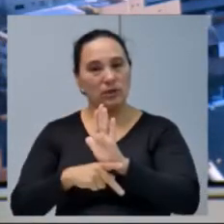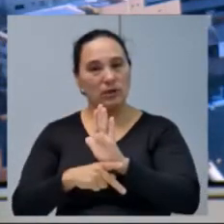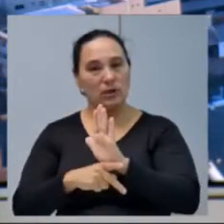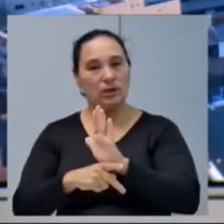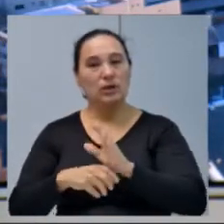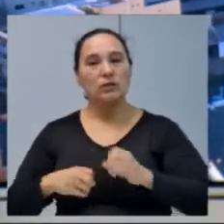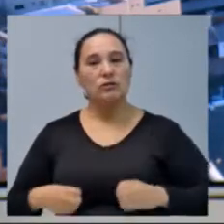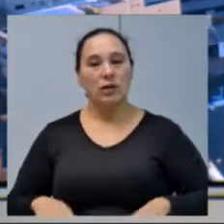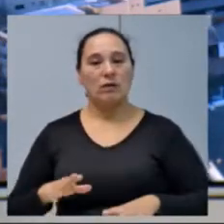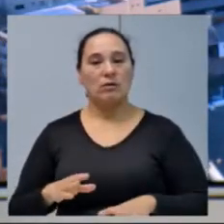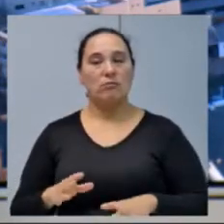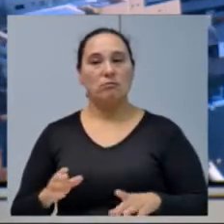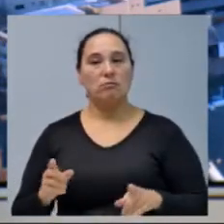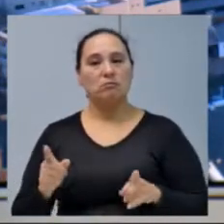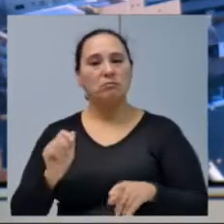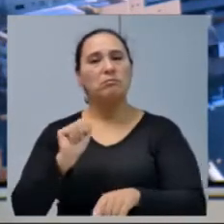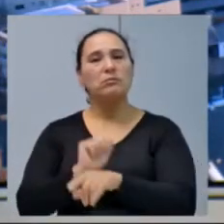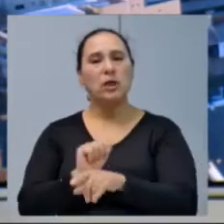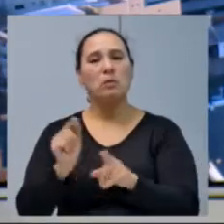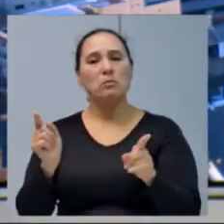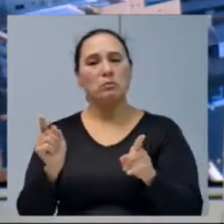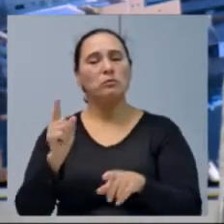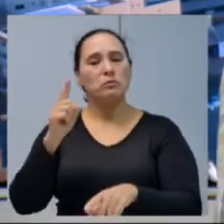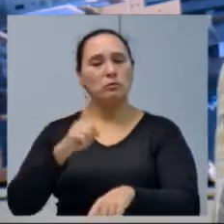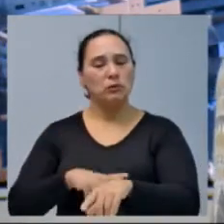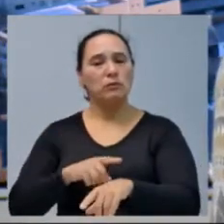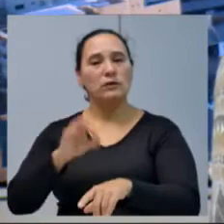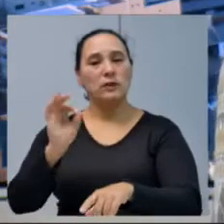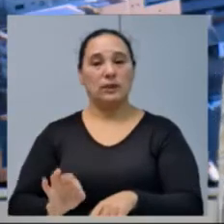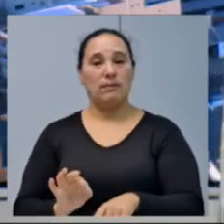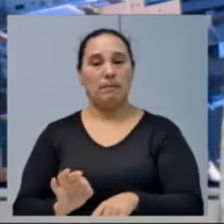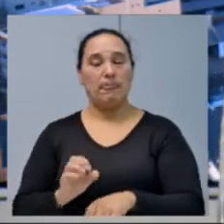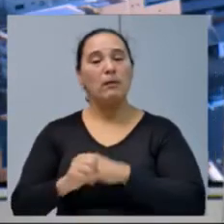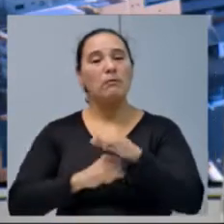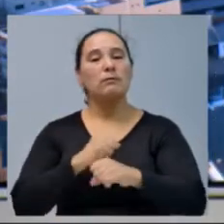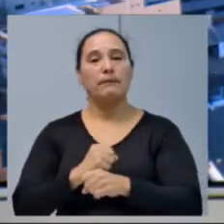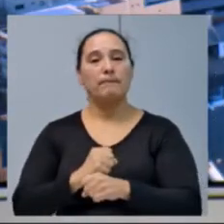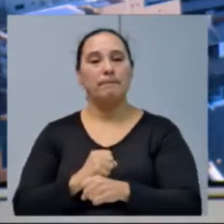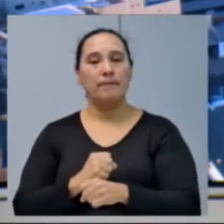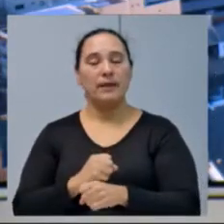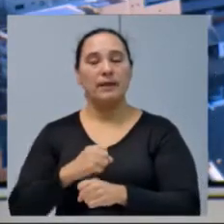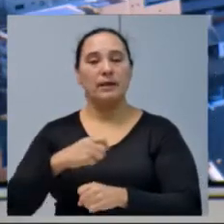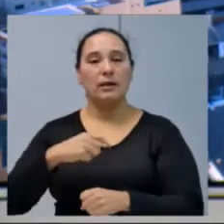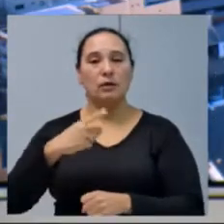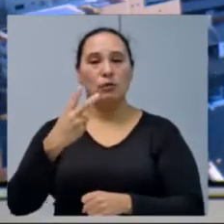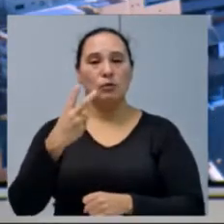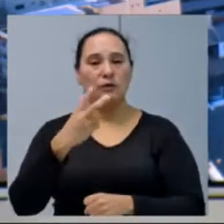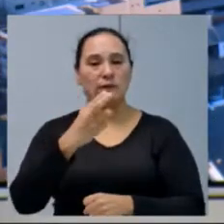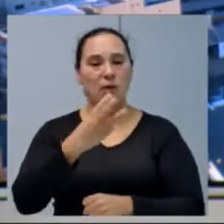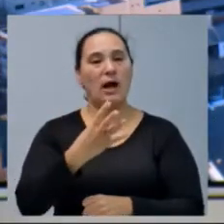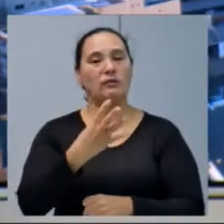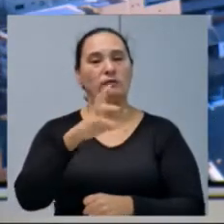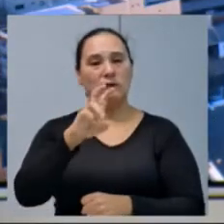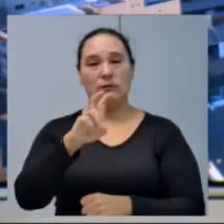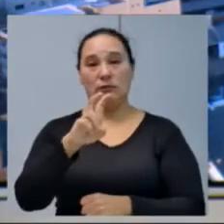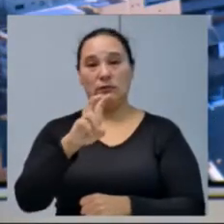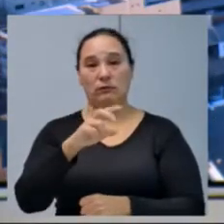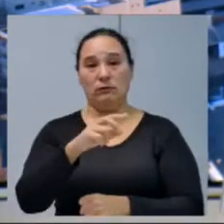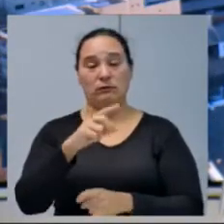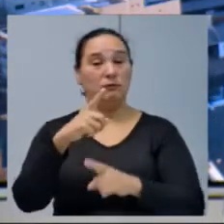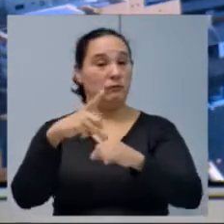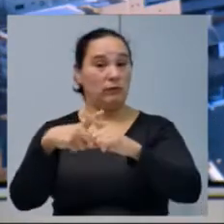diárias, a gente colocar um limite anual de viagens, porque você ir duas, três, quatro, cinco vezes